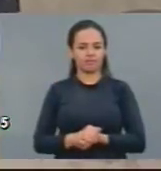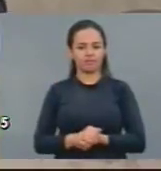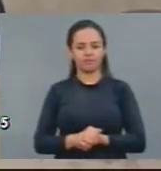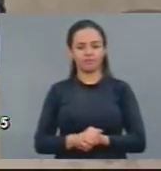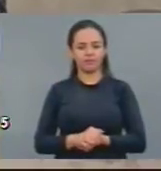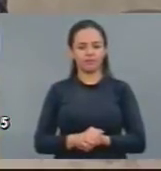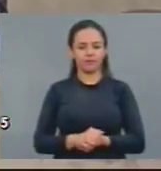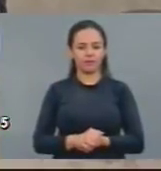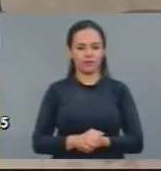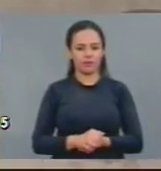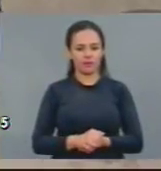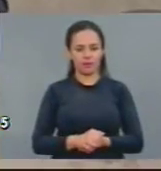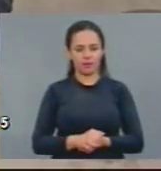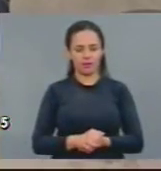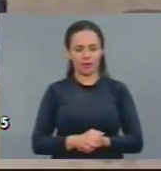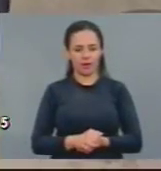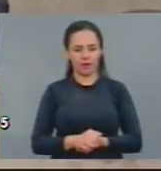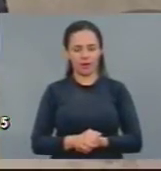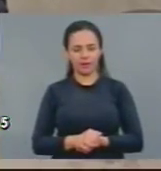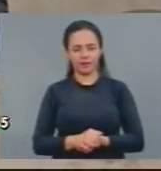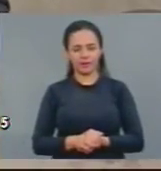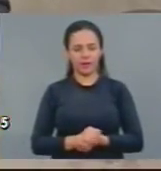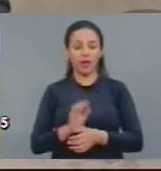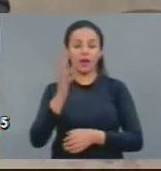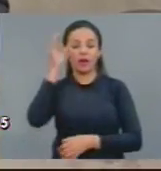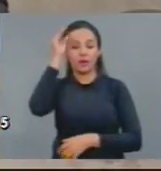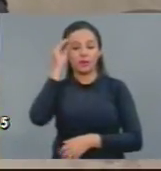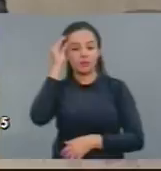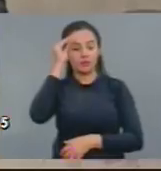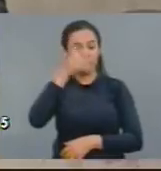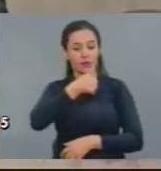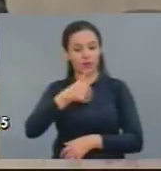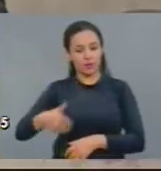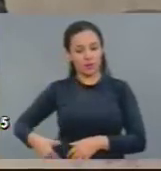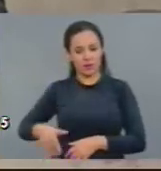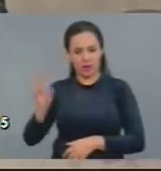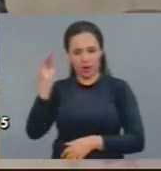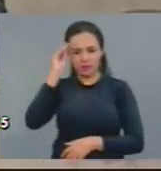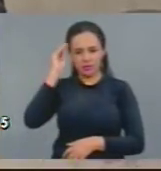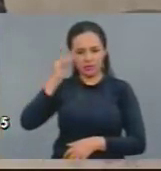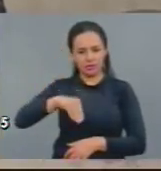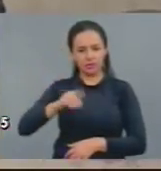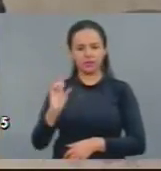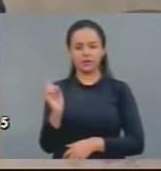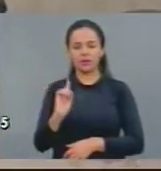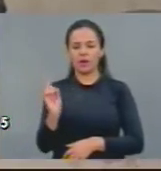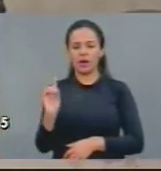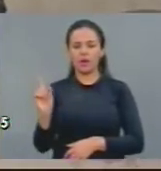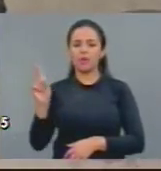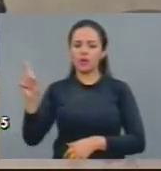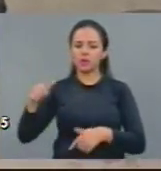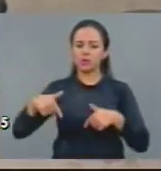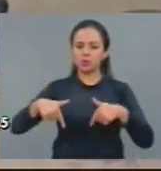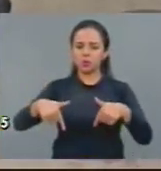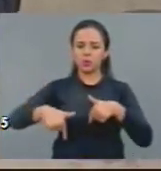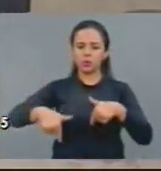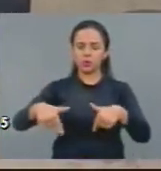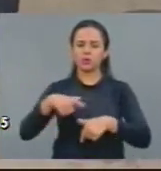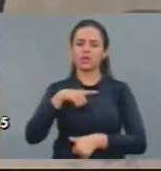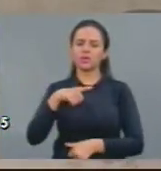existindo alguma irregularidade, o Estado não está de braços cruzados, está fazendo a sua parte.